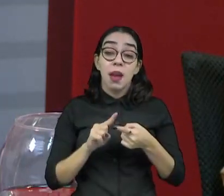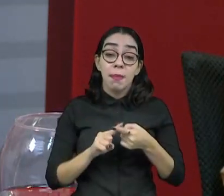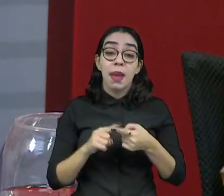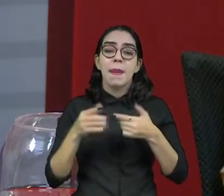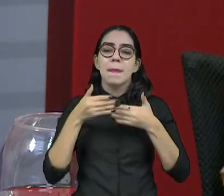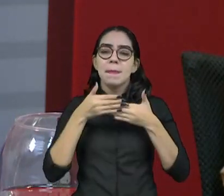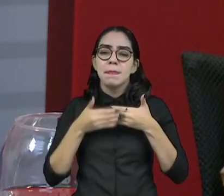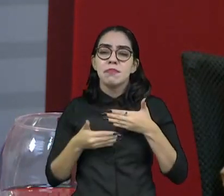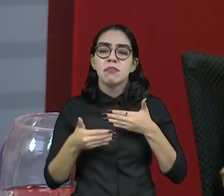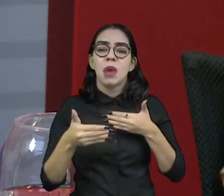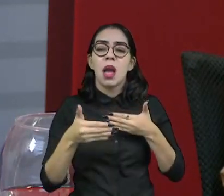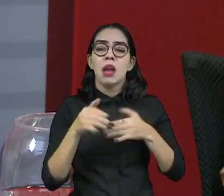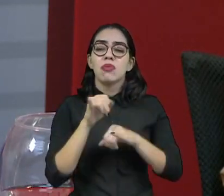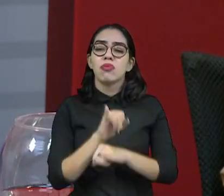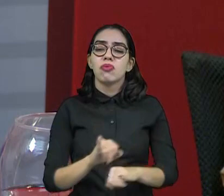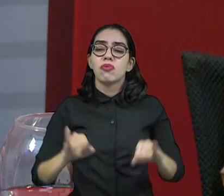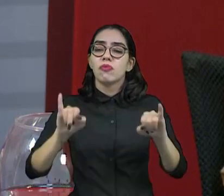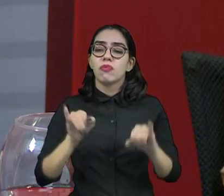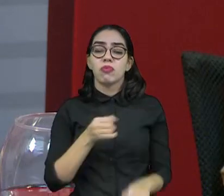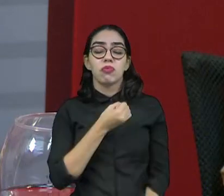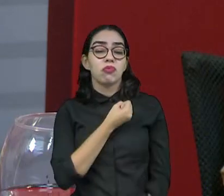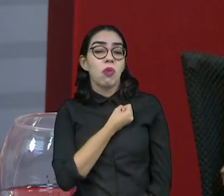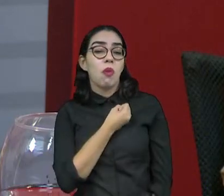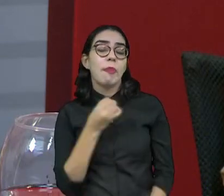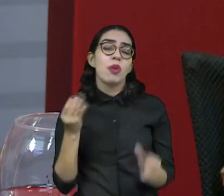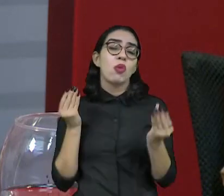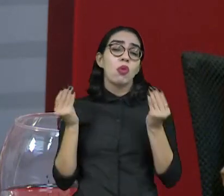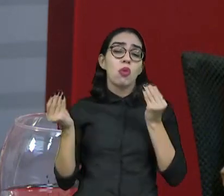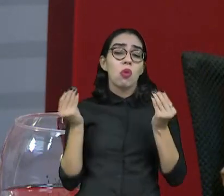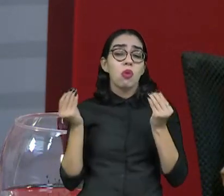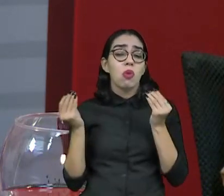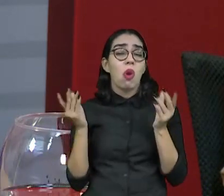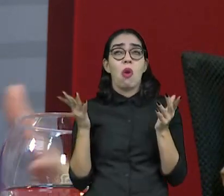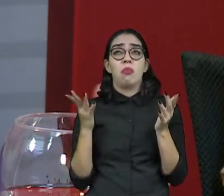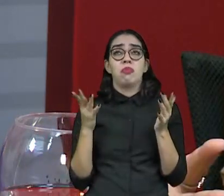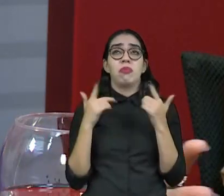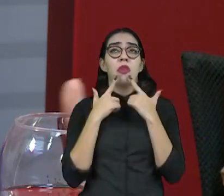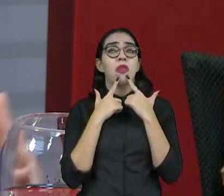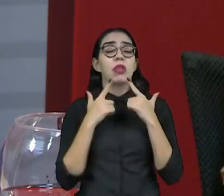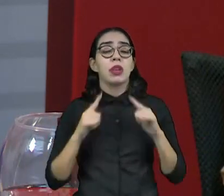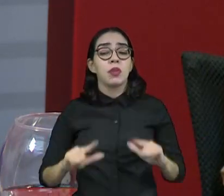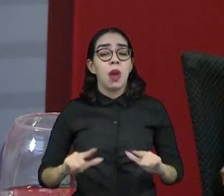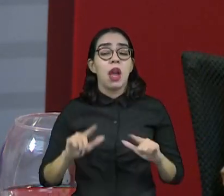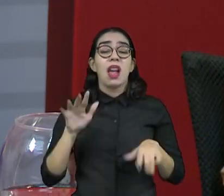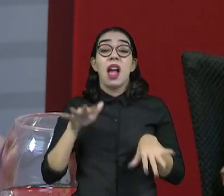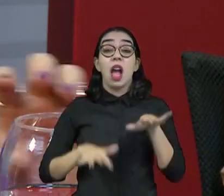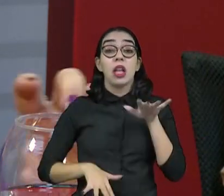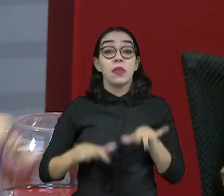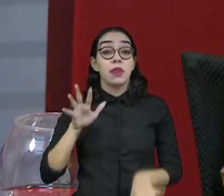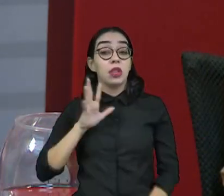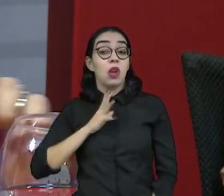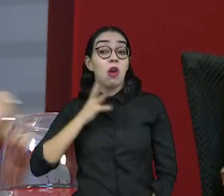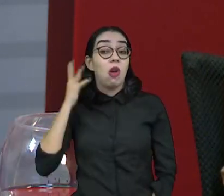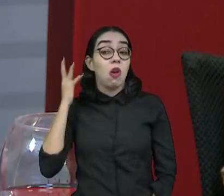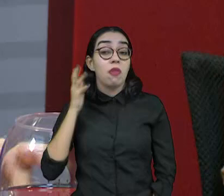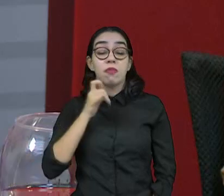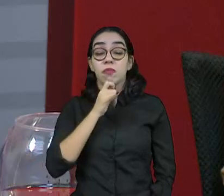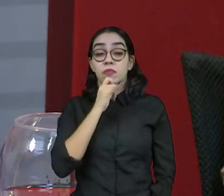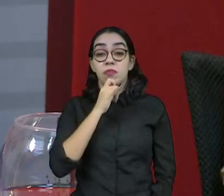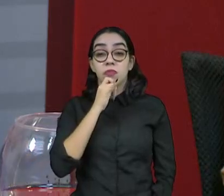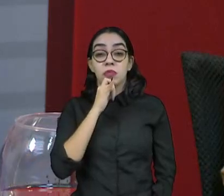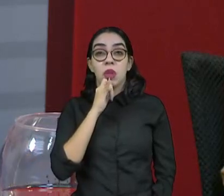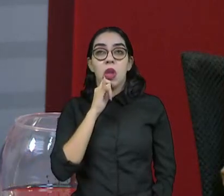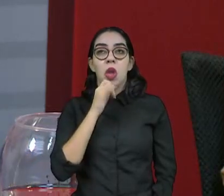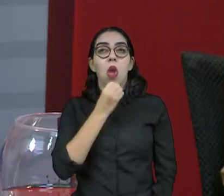como é que os números estão aparecendo. Às vezes, você vê isso feito de uma forma absurda. Realmente, o número está